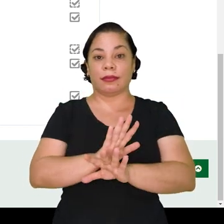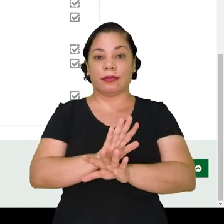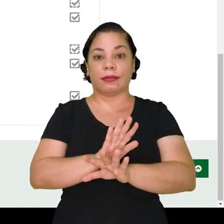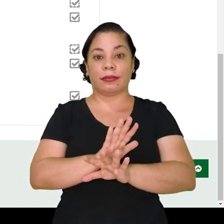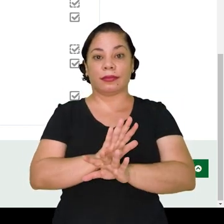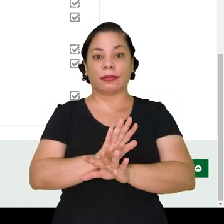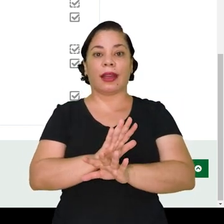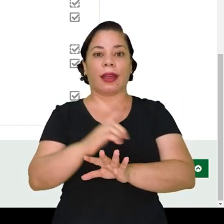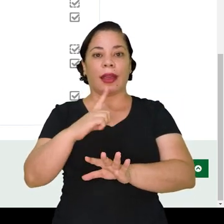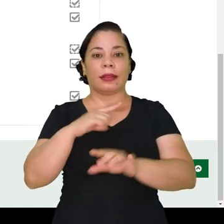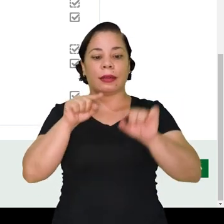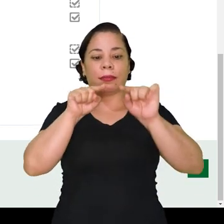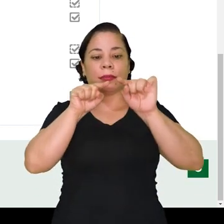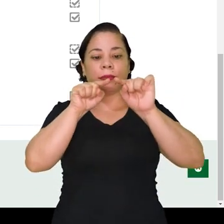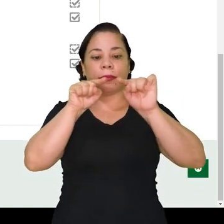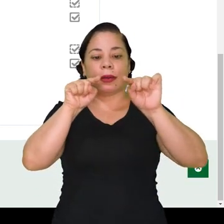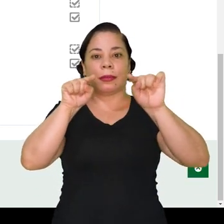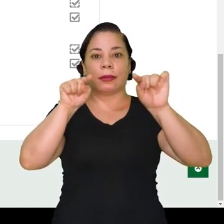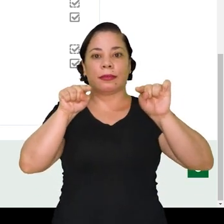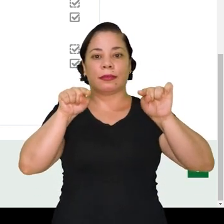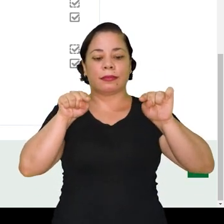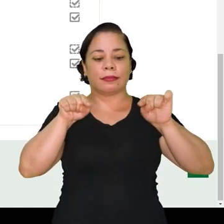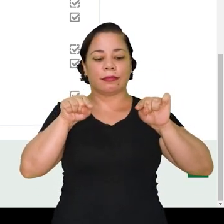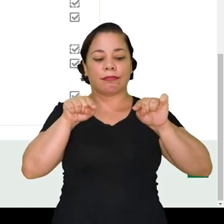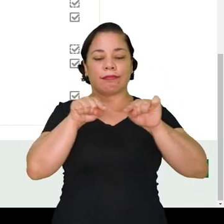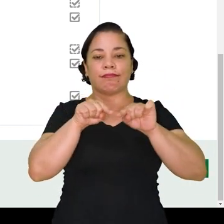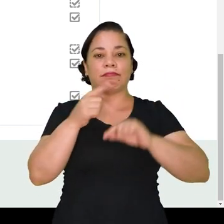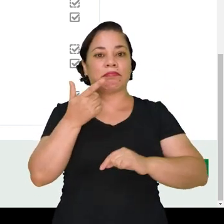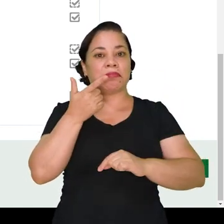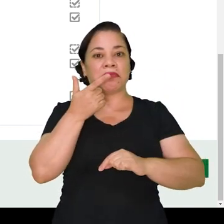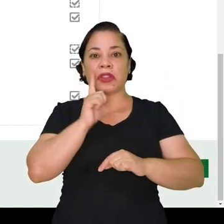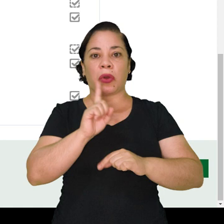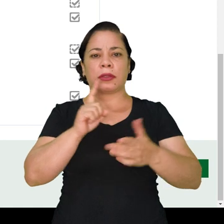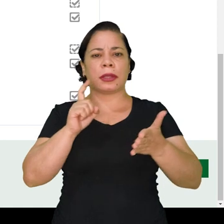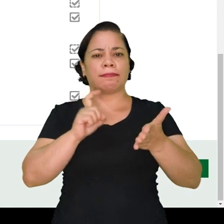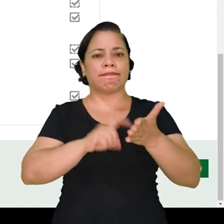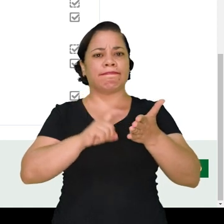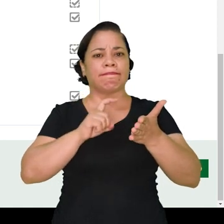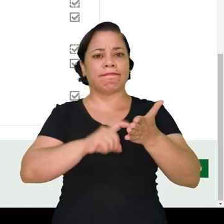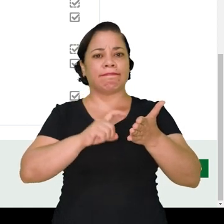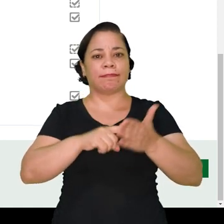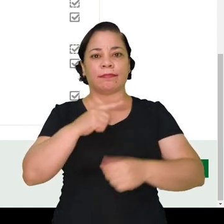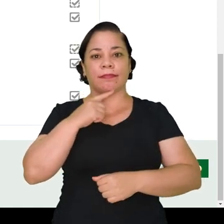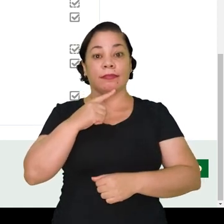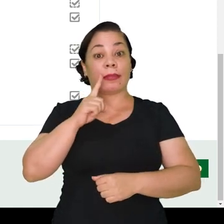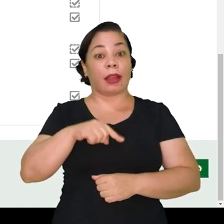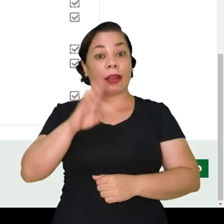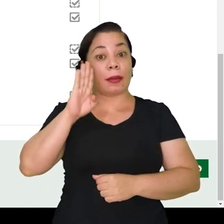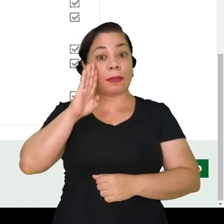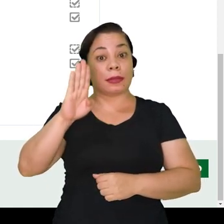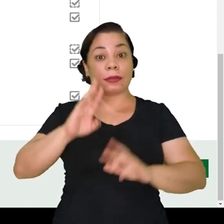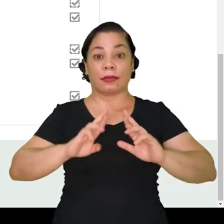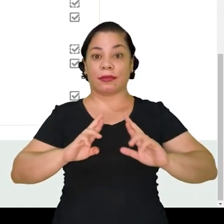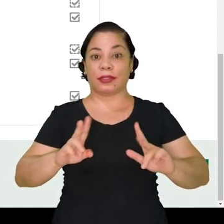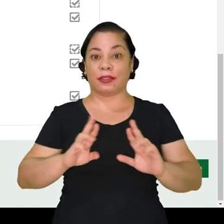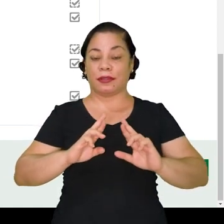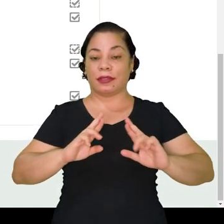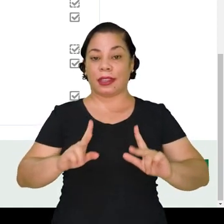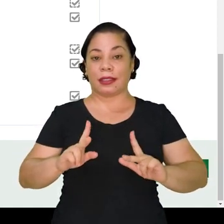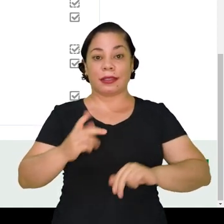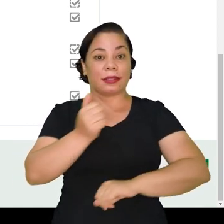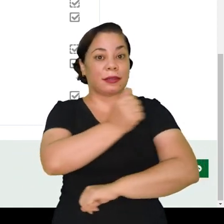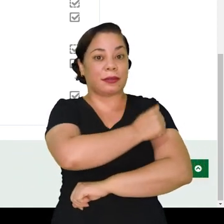como concluída, a borda é pontilhada e ele não consegue marcar. Então essa é a principal